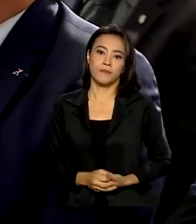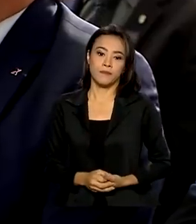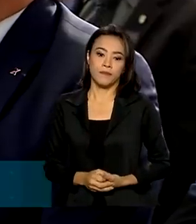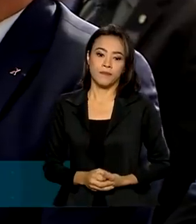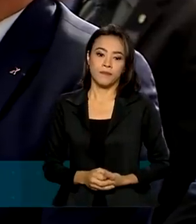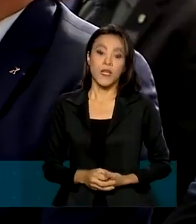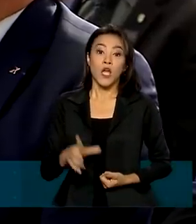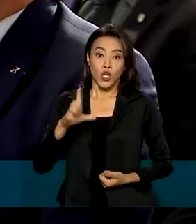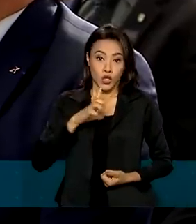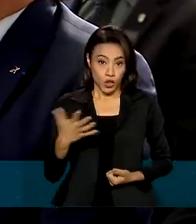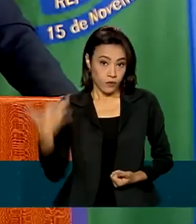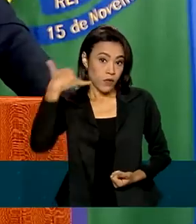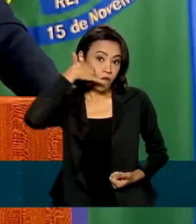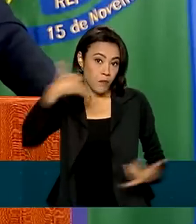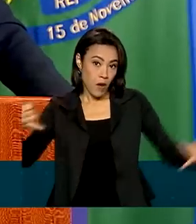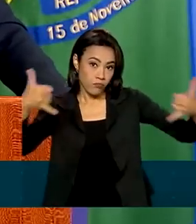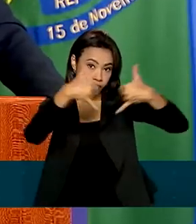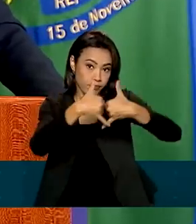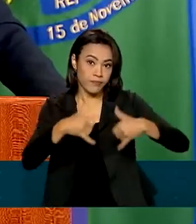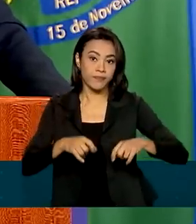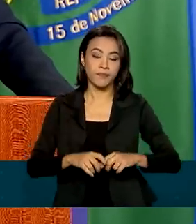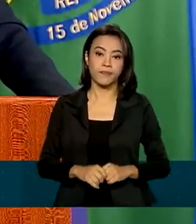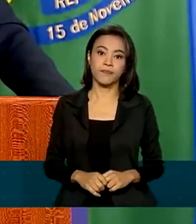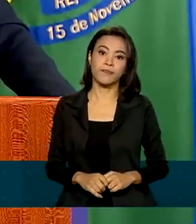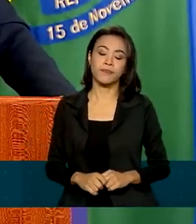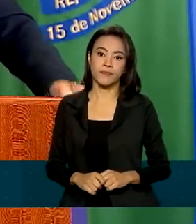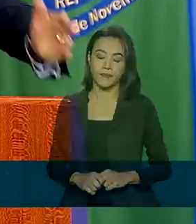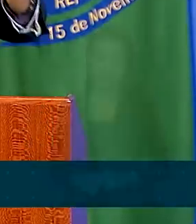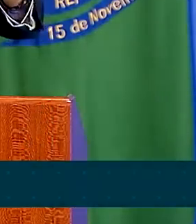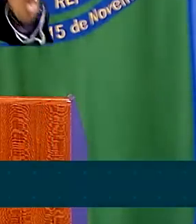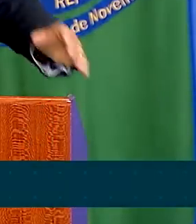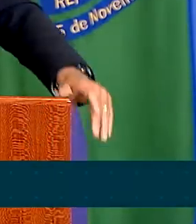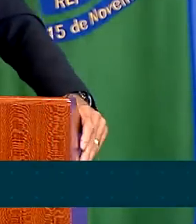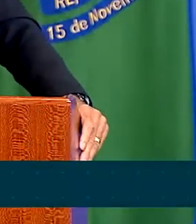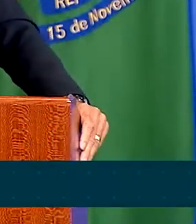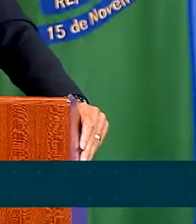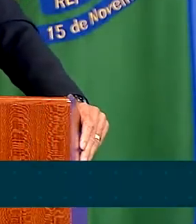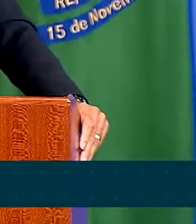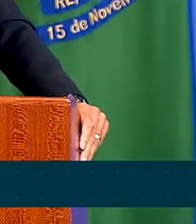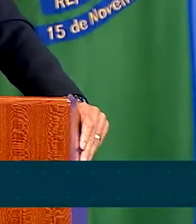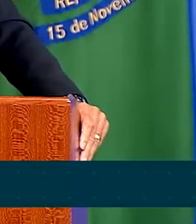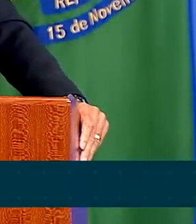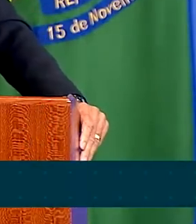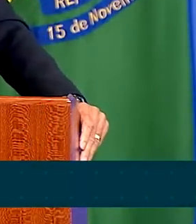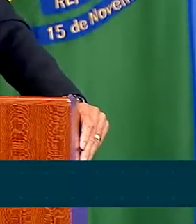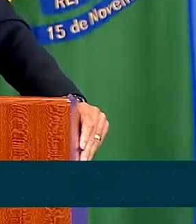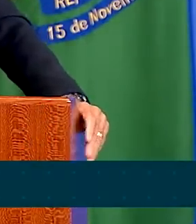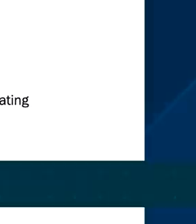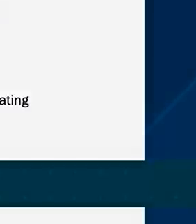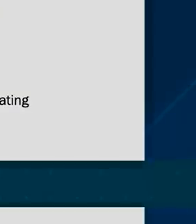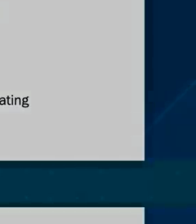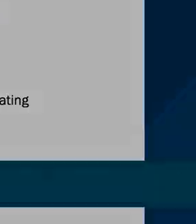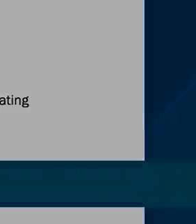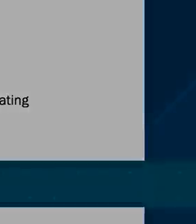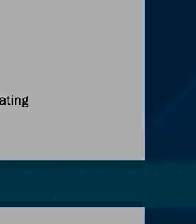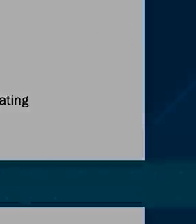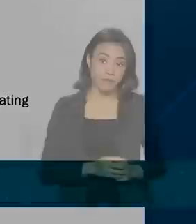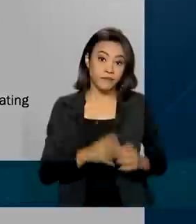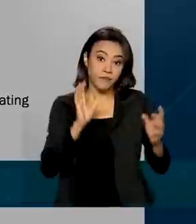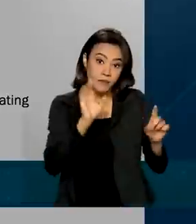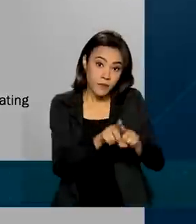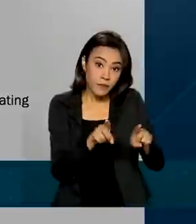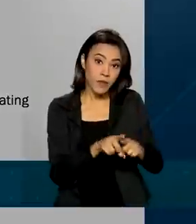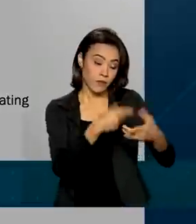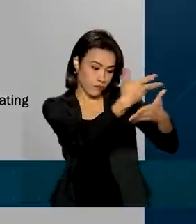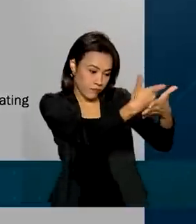presidente Putin, da Rússia, onde tratamos de segurança alimentar e também de segurança energética. Ainda de acordo